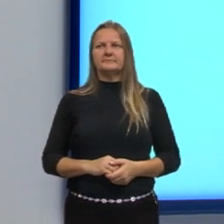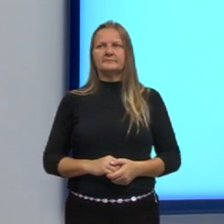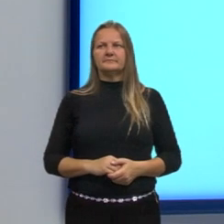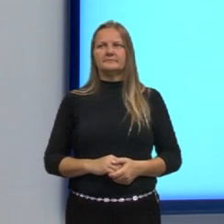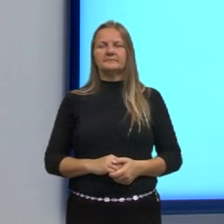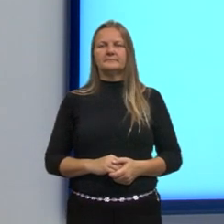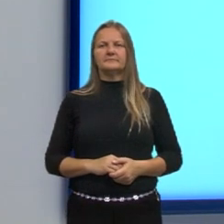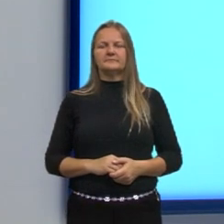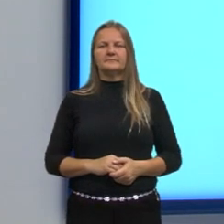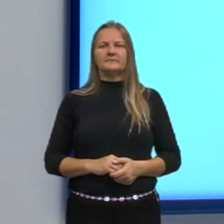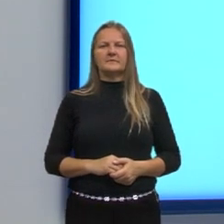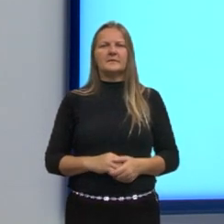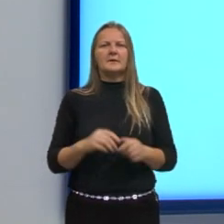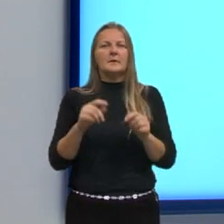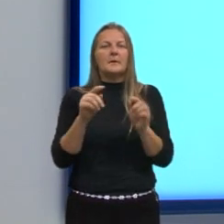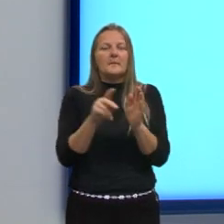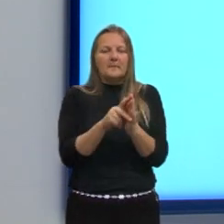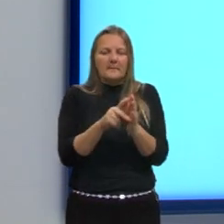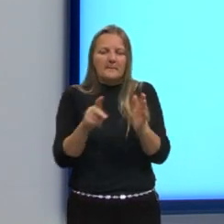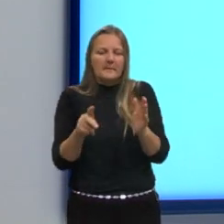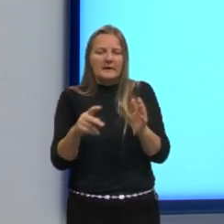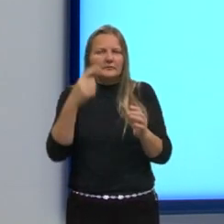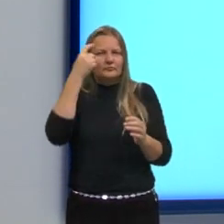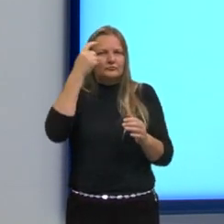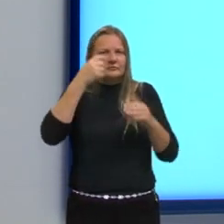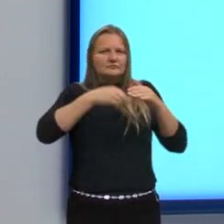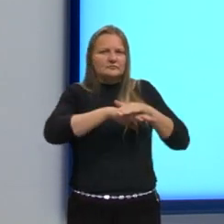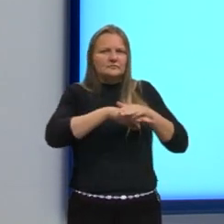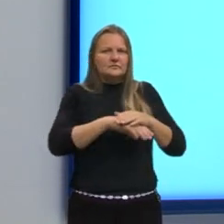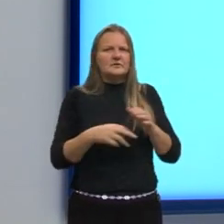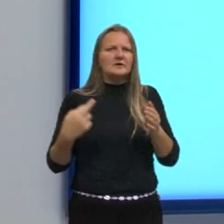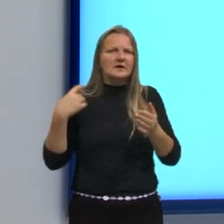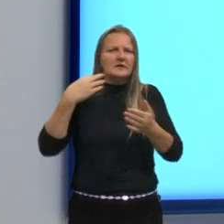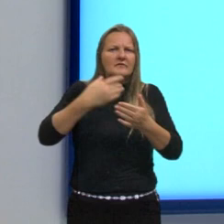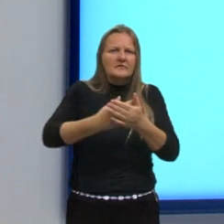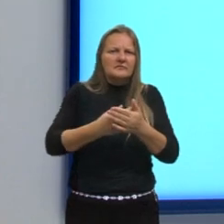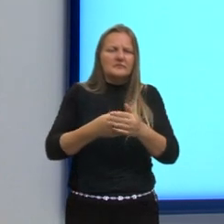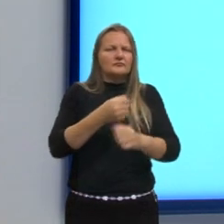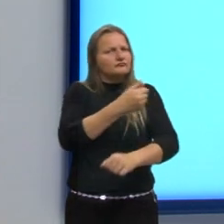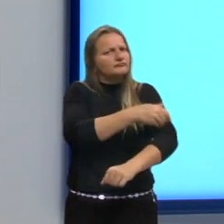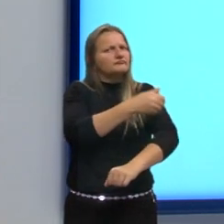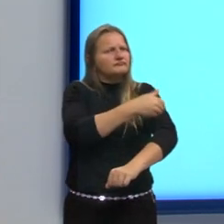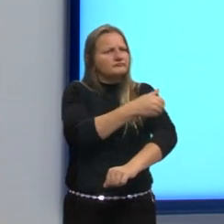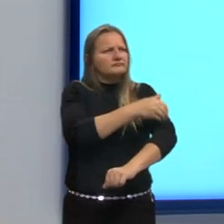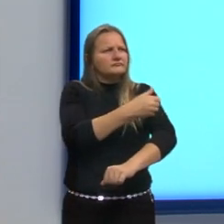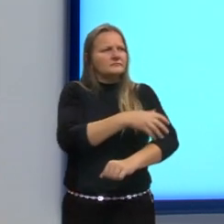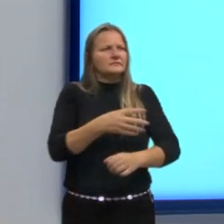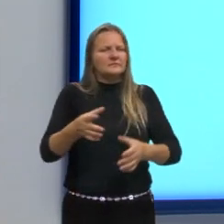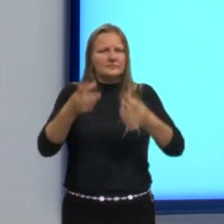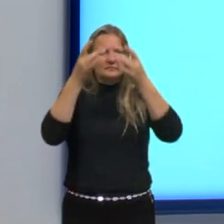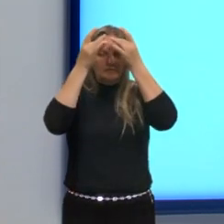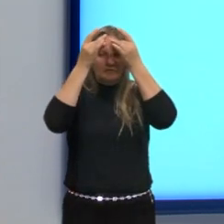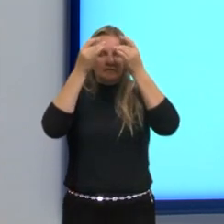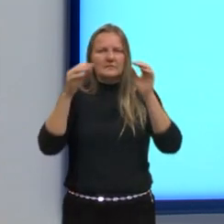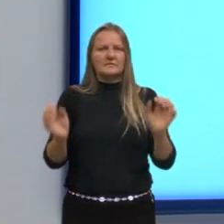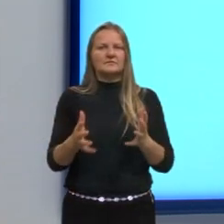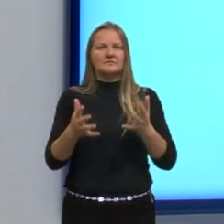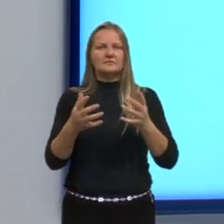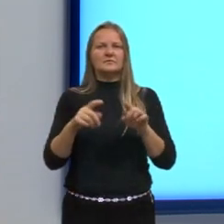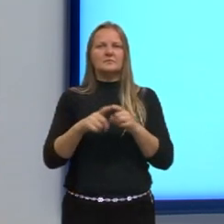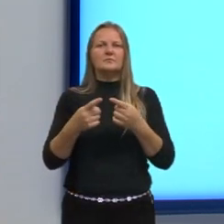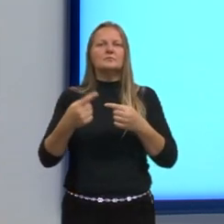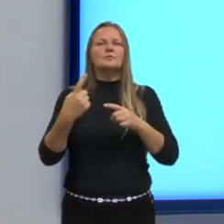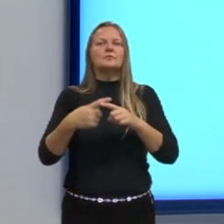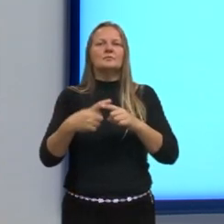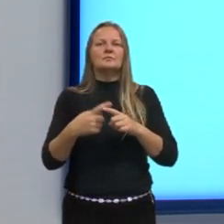de curto prazo, tu tem que estimular com revisões, memorização, de várias formas, de vários tipos de estímulo. Para